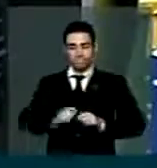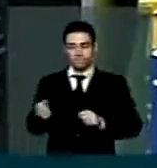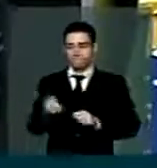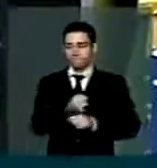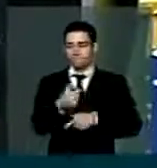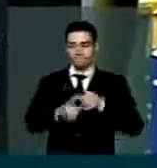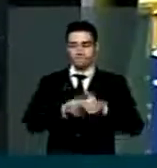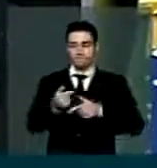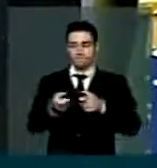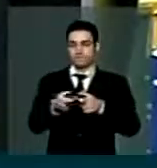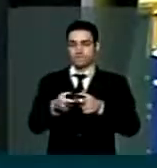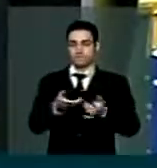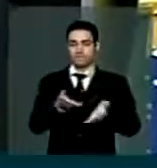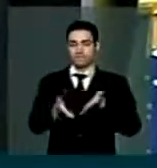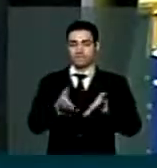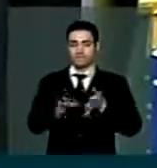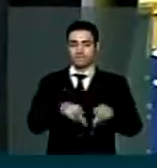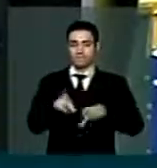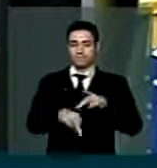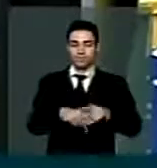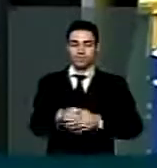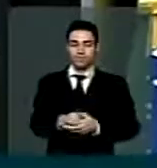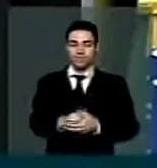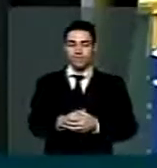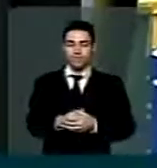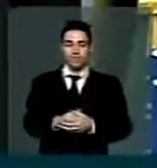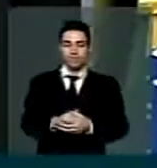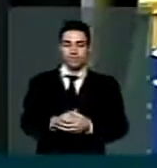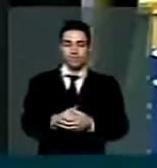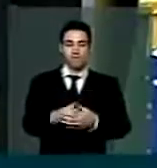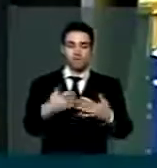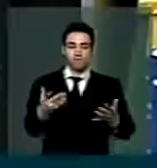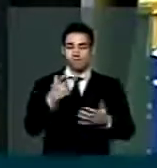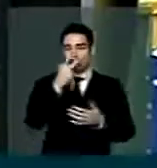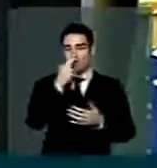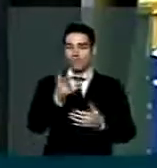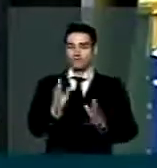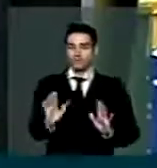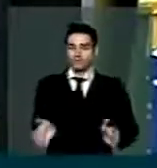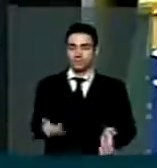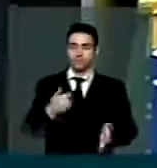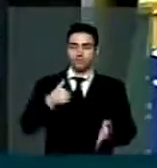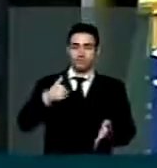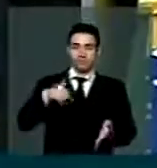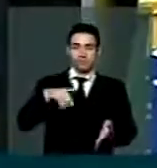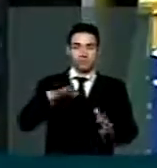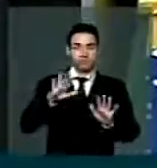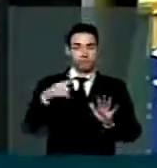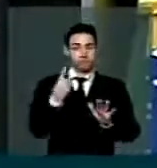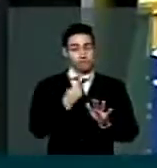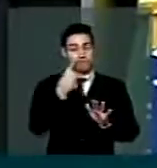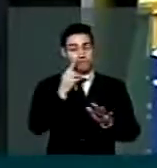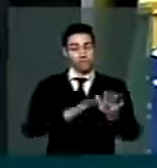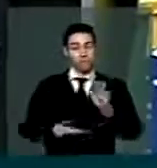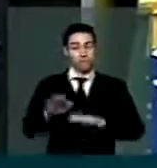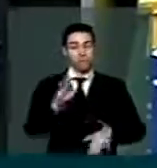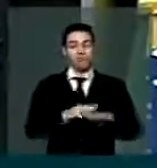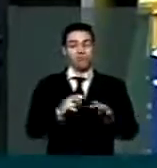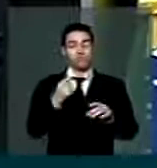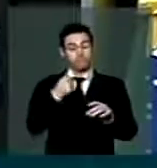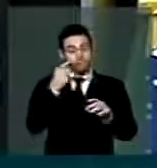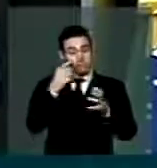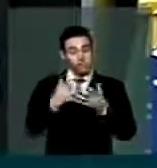fazendo um atendimento à nossa população. Portanto, eu acho que acendeu mais do que a luz amarela. Nós temos que fazer uma